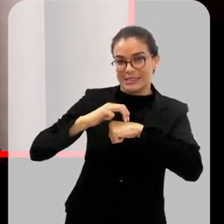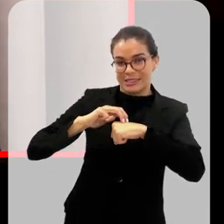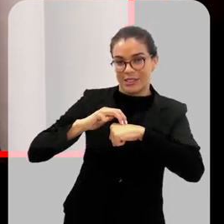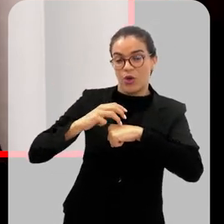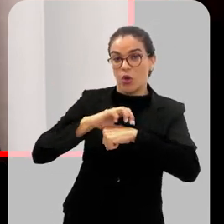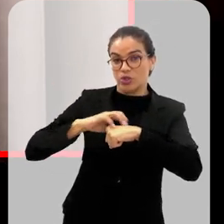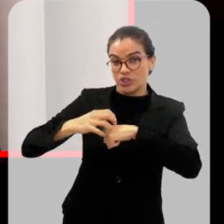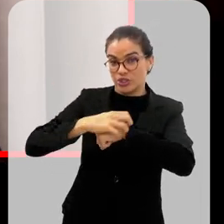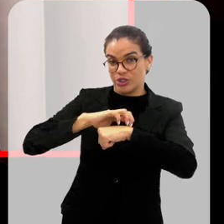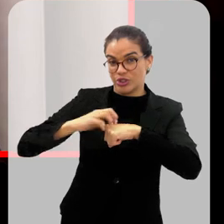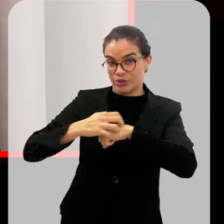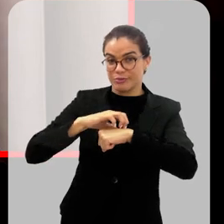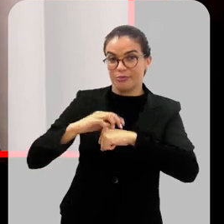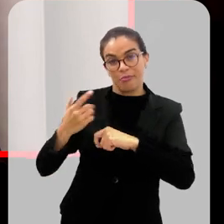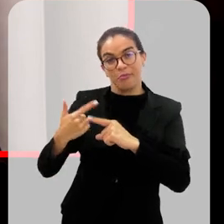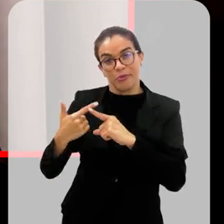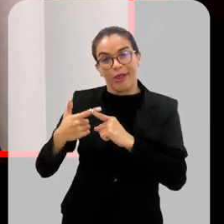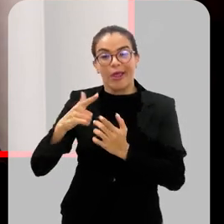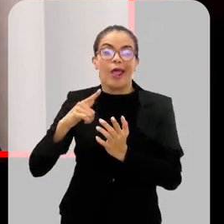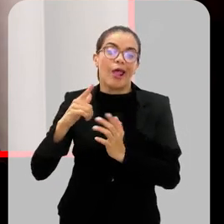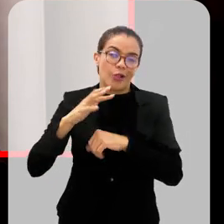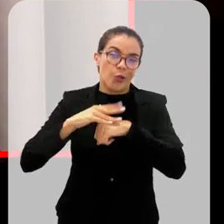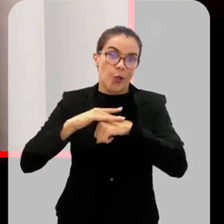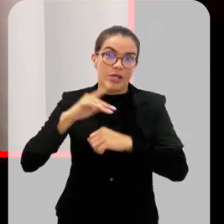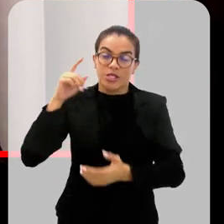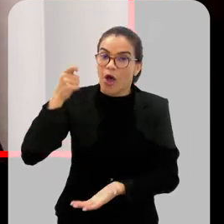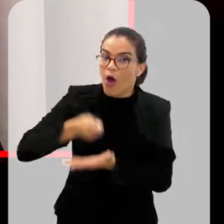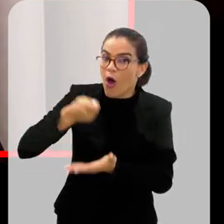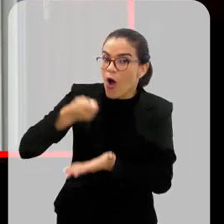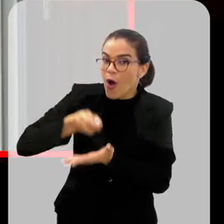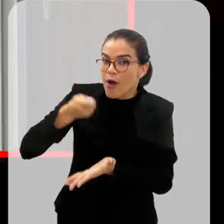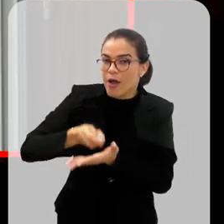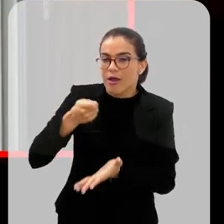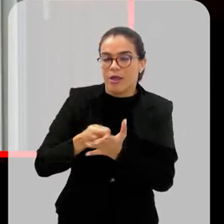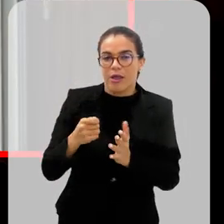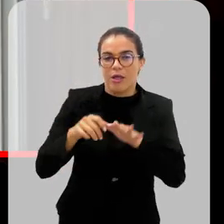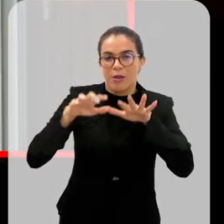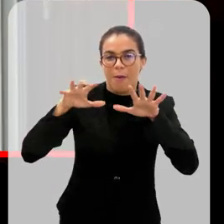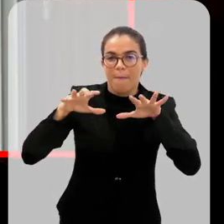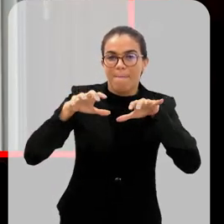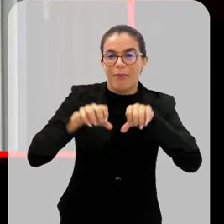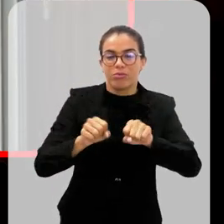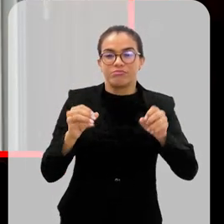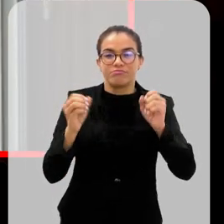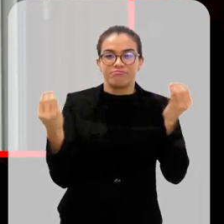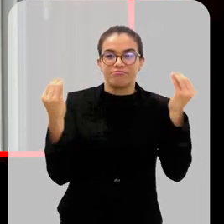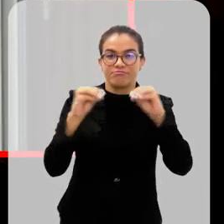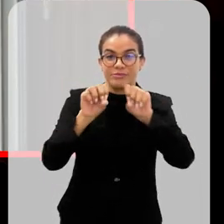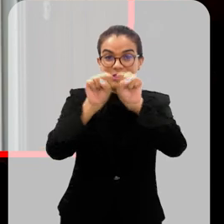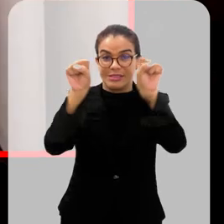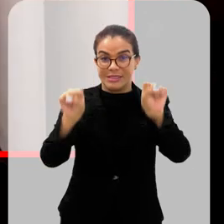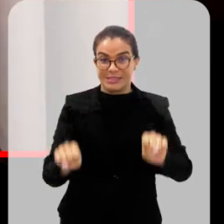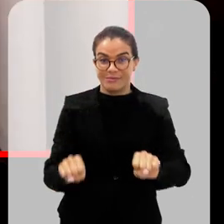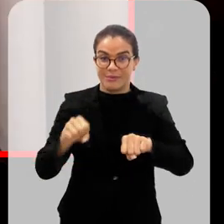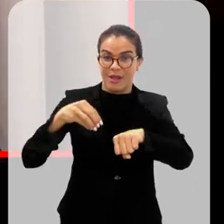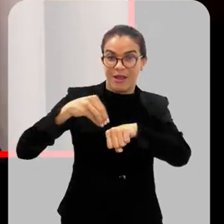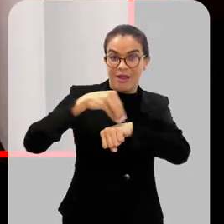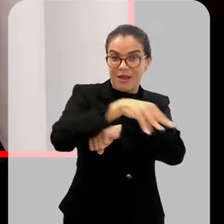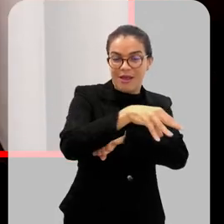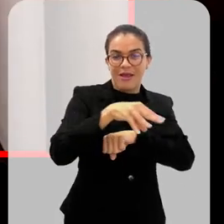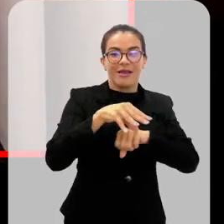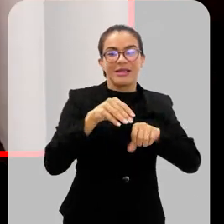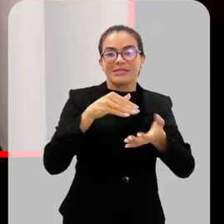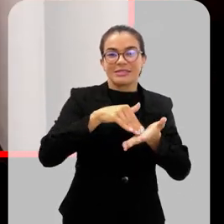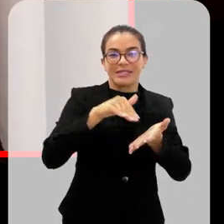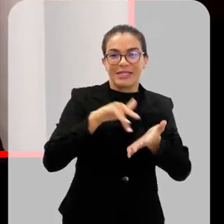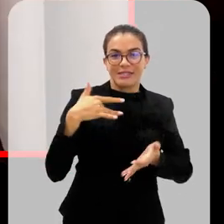a chikungunya, porque são doenças de notificação obrigatória, né, e esse dado é passado para a Secretaria de Saúde.